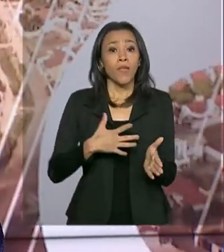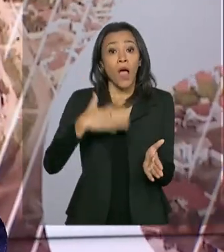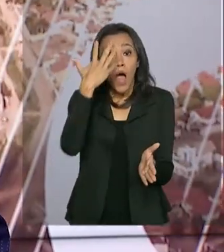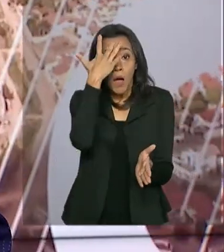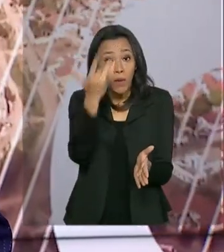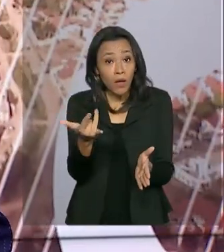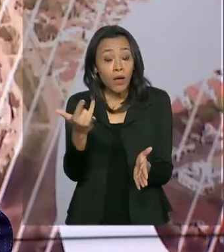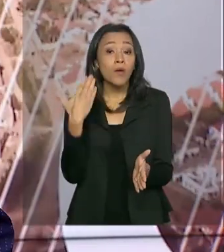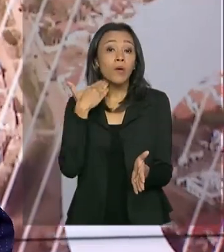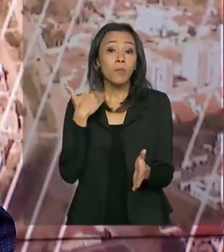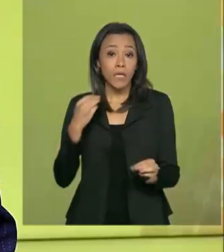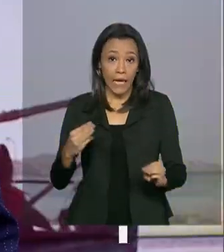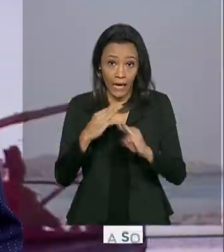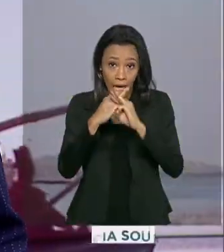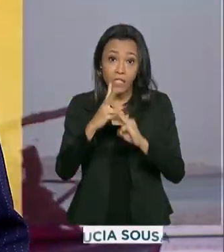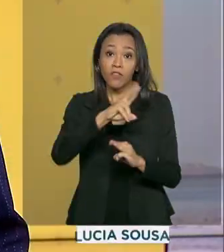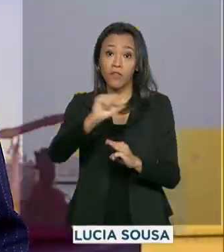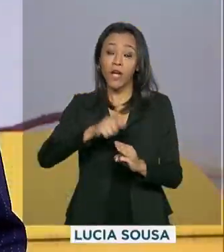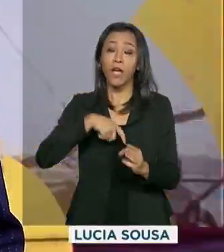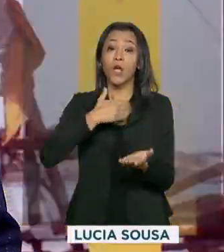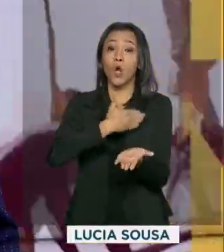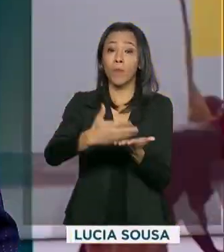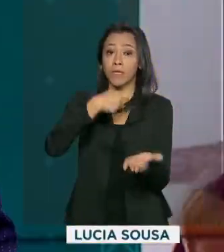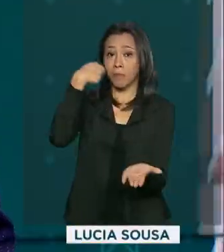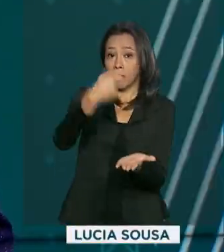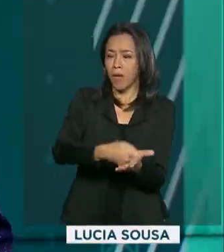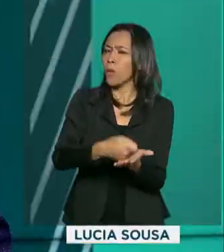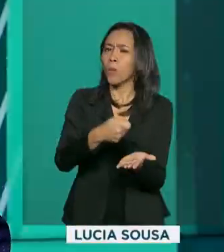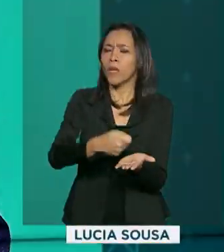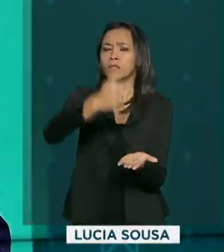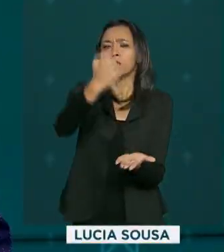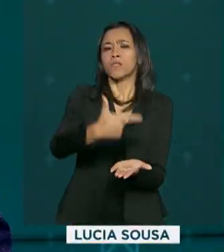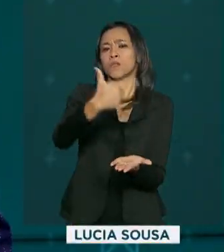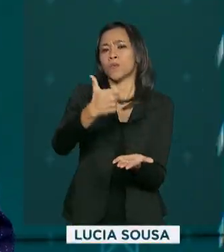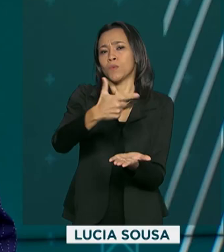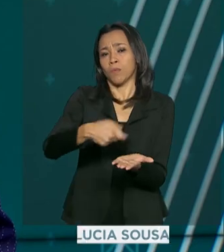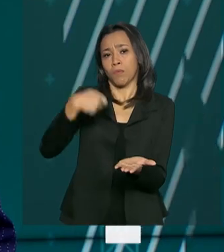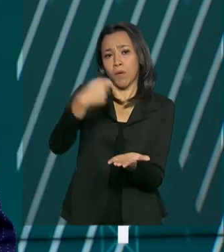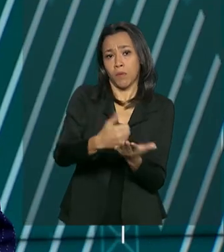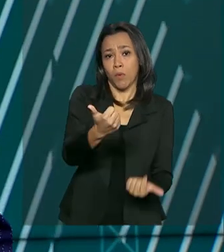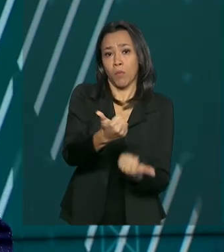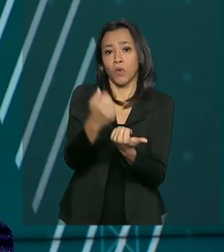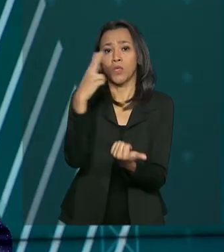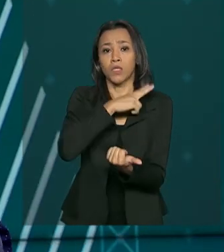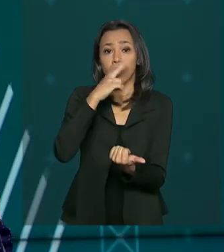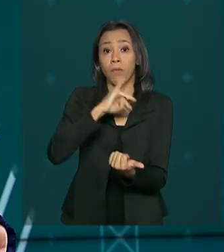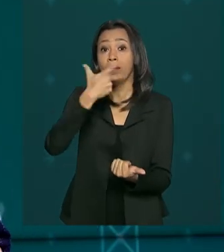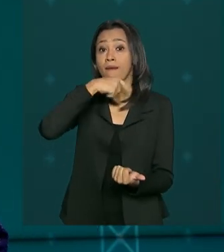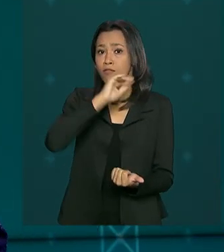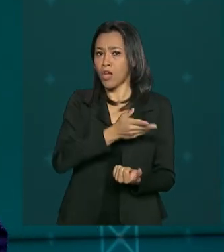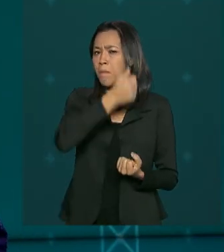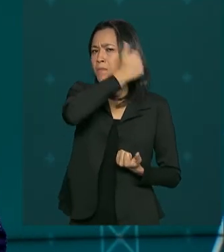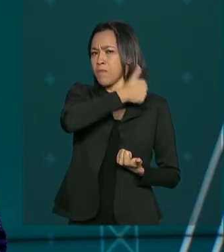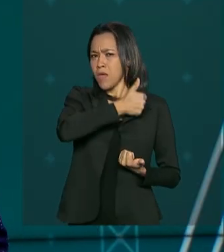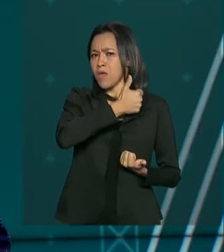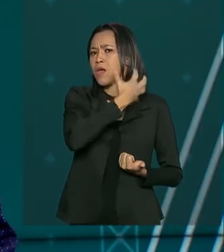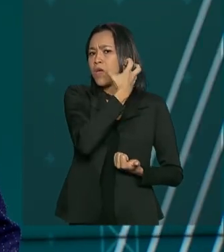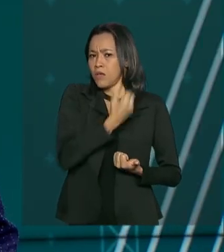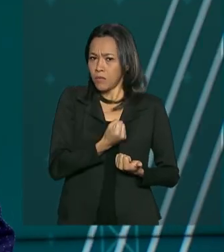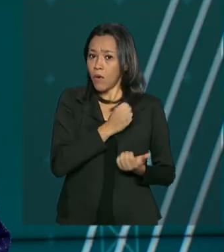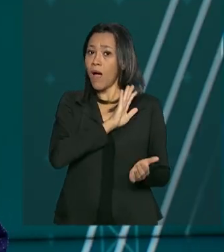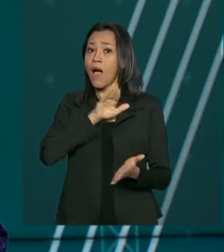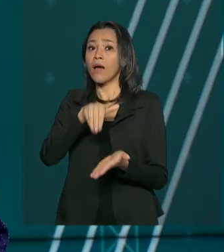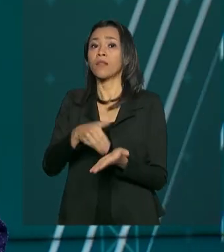amanhã, a Caixa começa a pagar em dinheiro a segunda parcela do auxílio emergencial para quem recebeu a primeira parcela até o dia